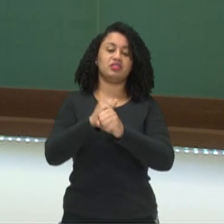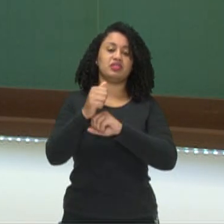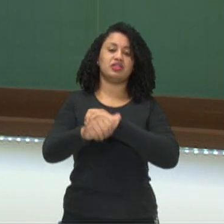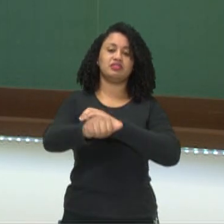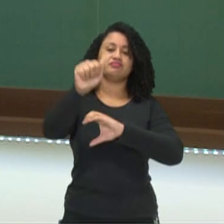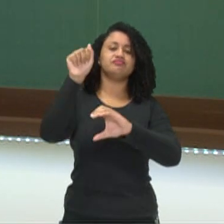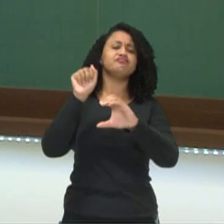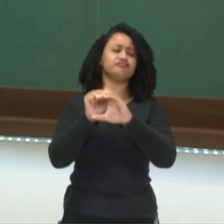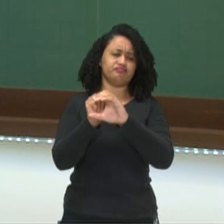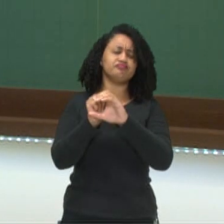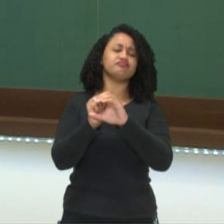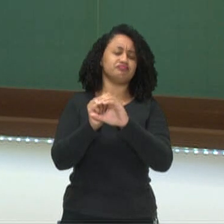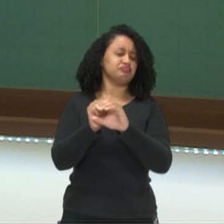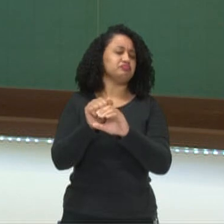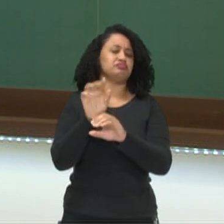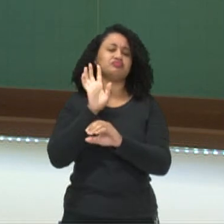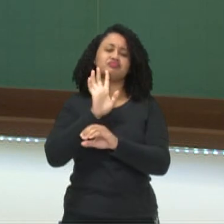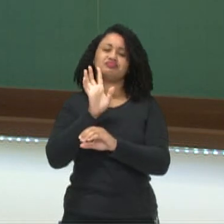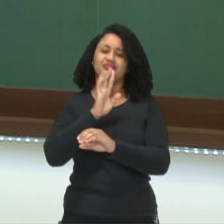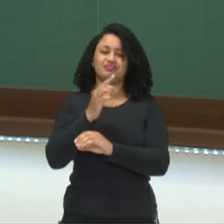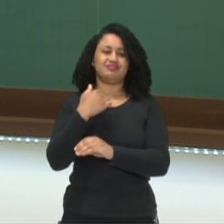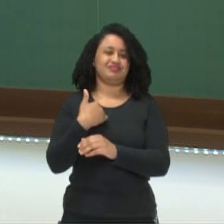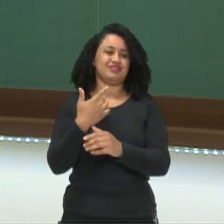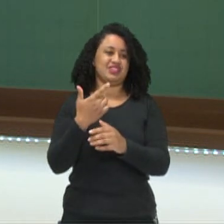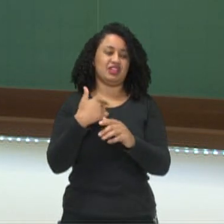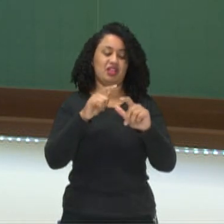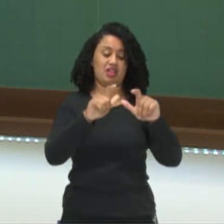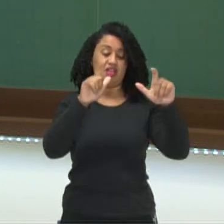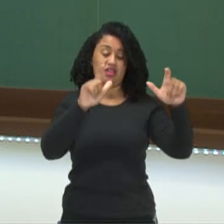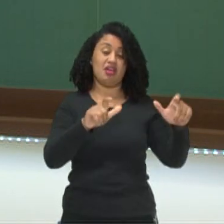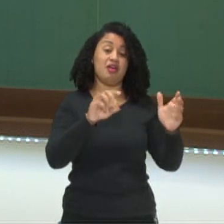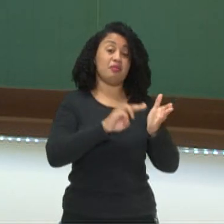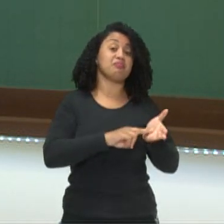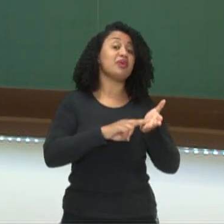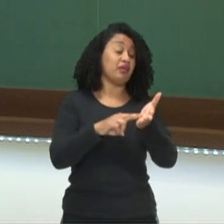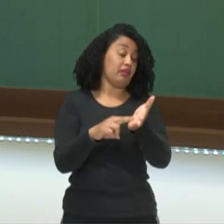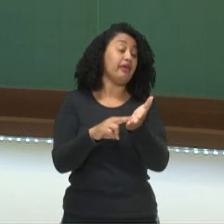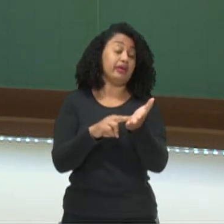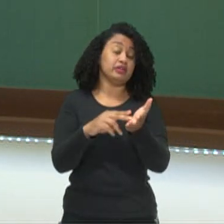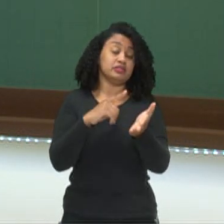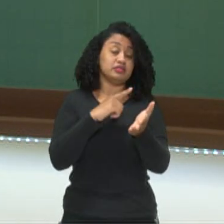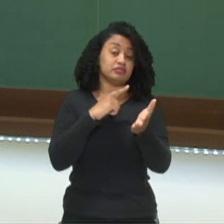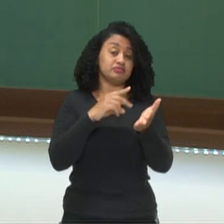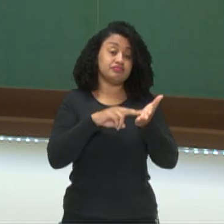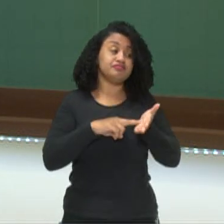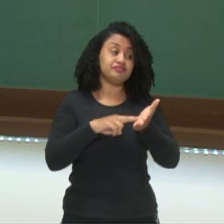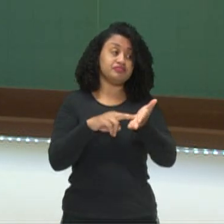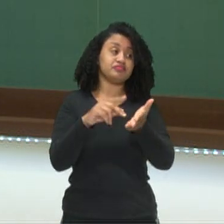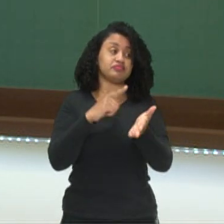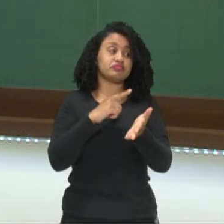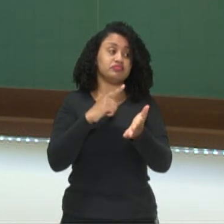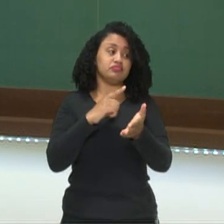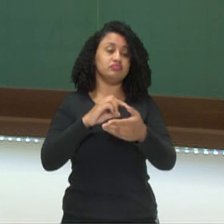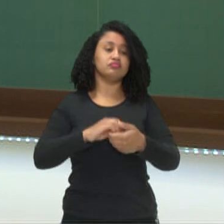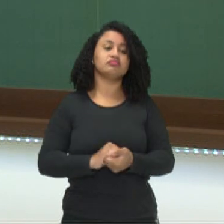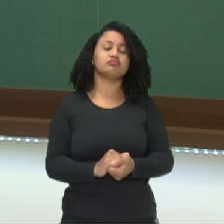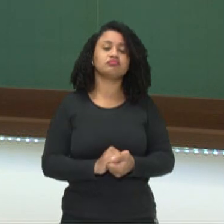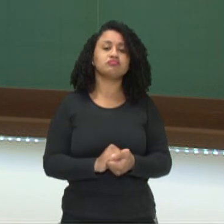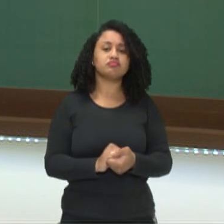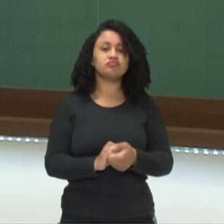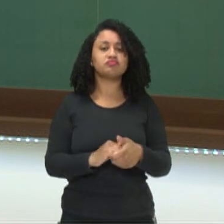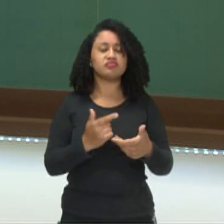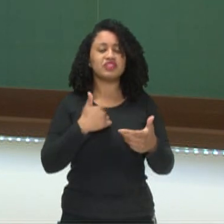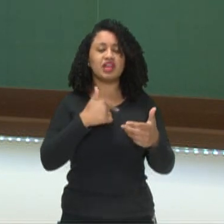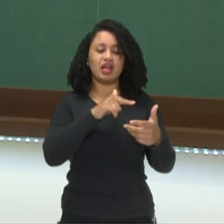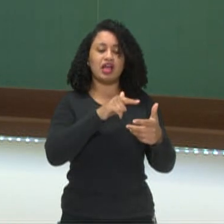Fantástico essa fonte histórica. Uma carta, não é a bolacha não, senão você não vai comer não, hein? Uma carta em argila